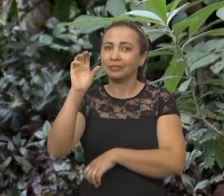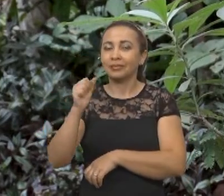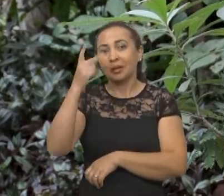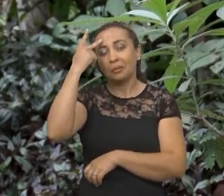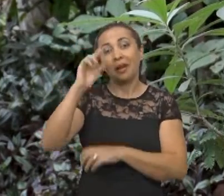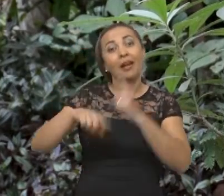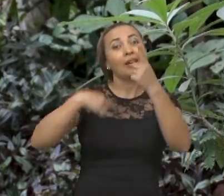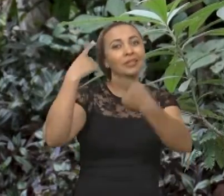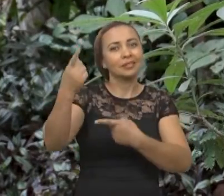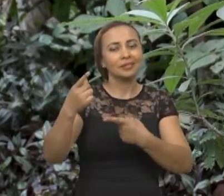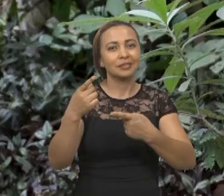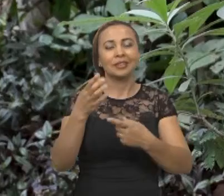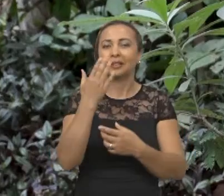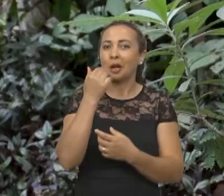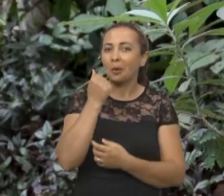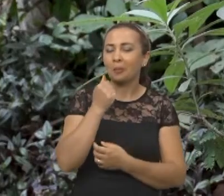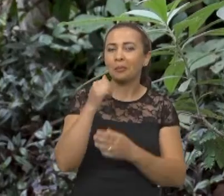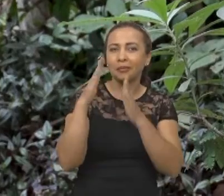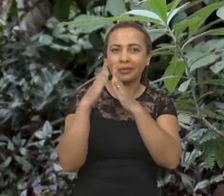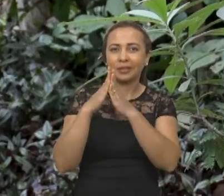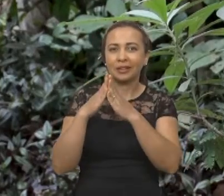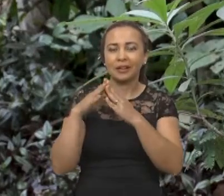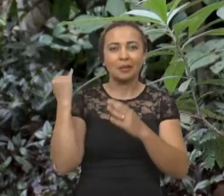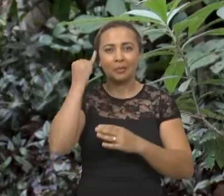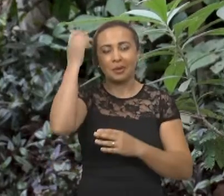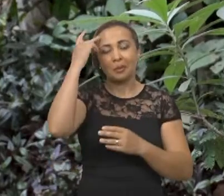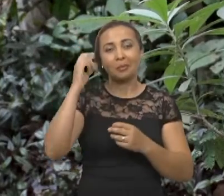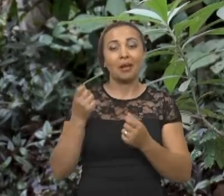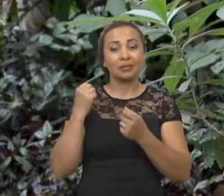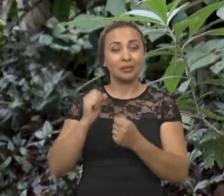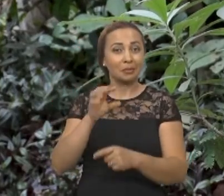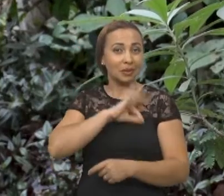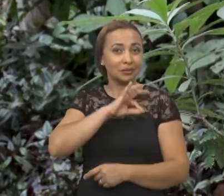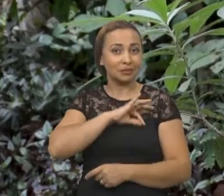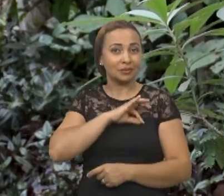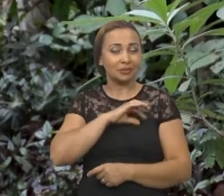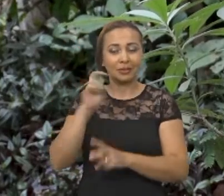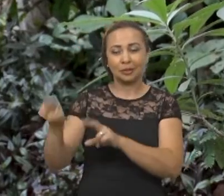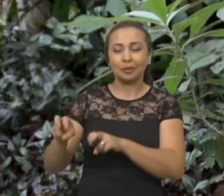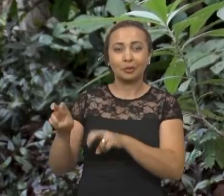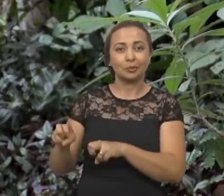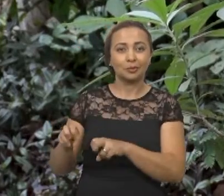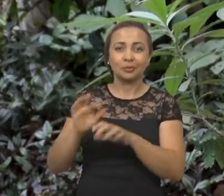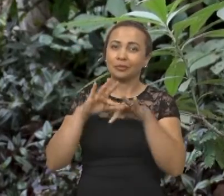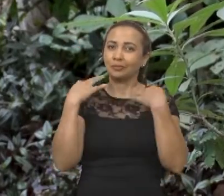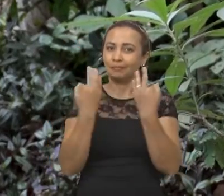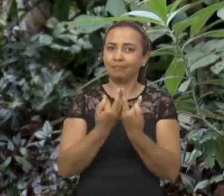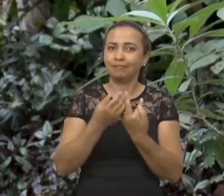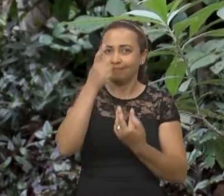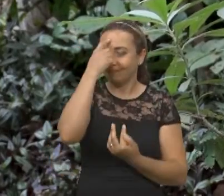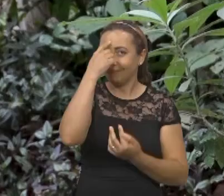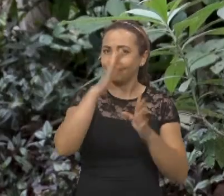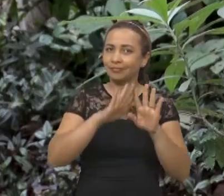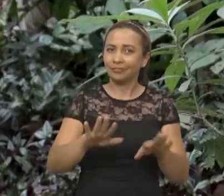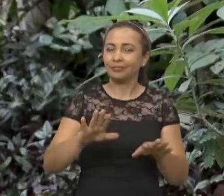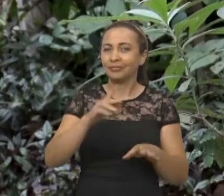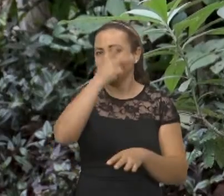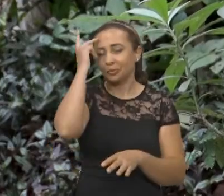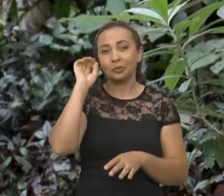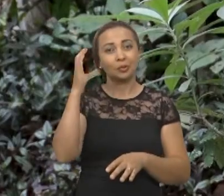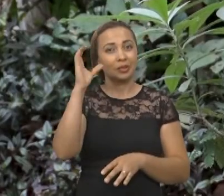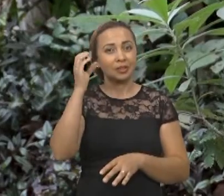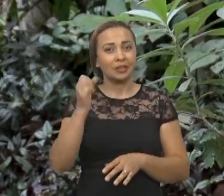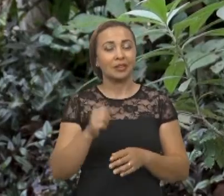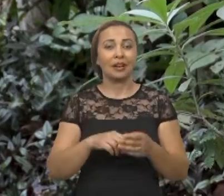além da produção para o consumo doméstico, o produto é fundamental na geração de renda para a agricultura familiar. Foi pensando nisso